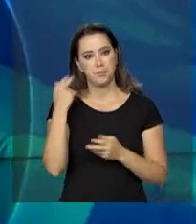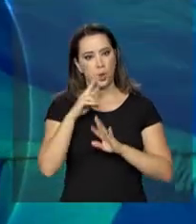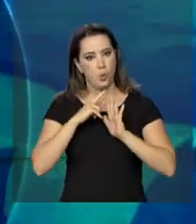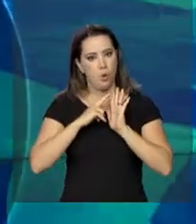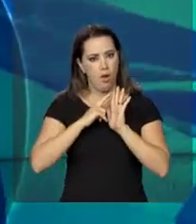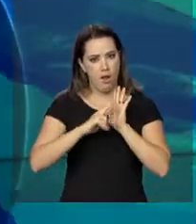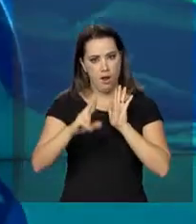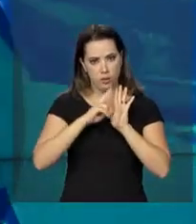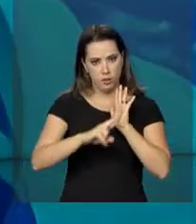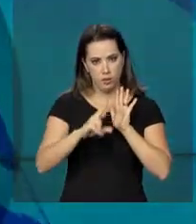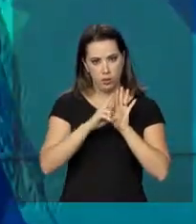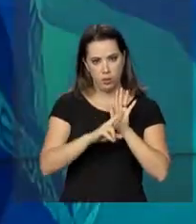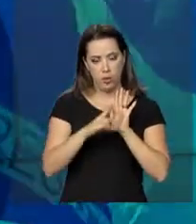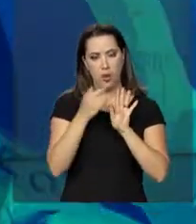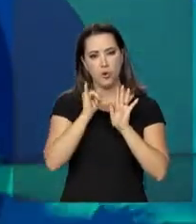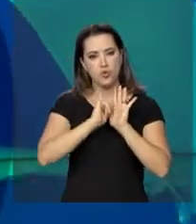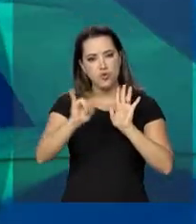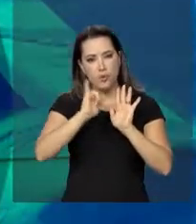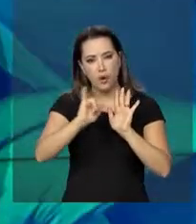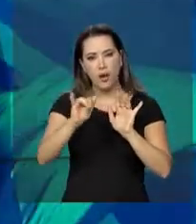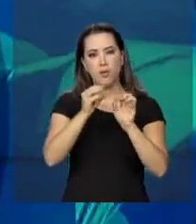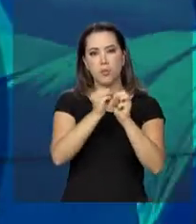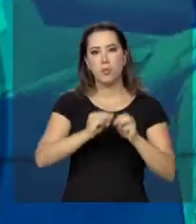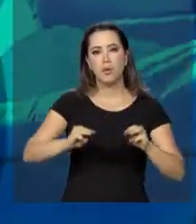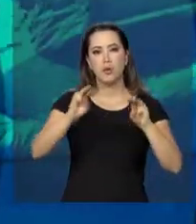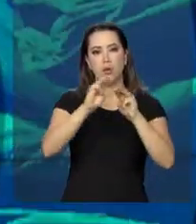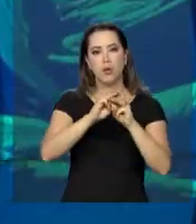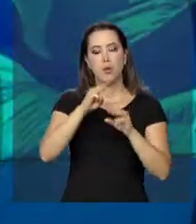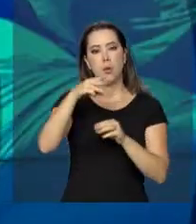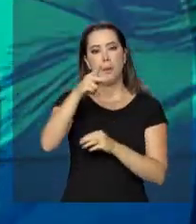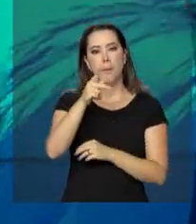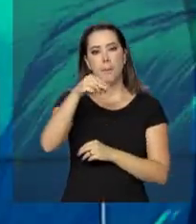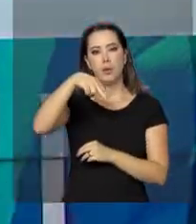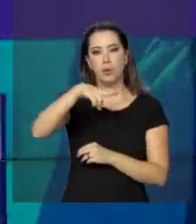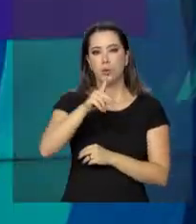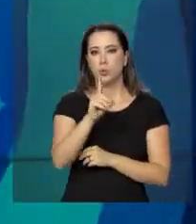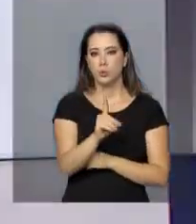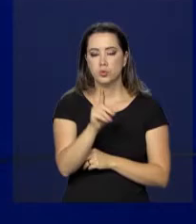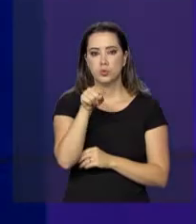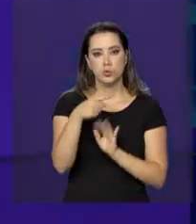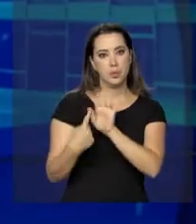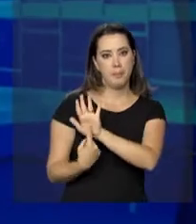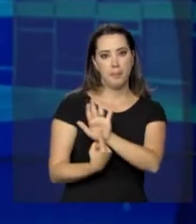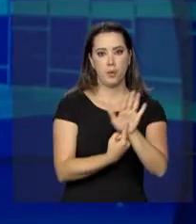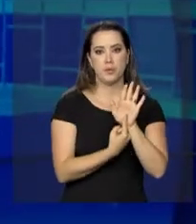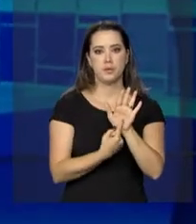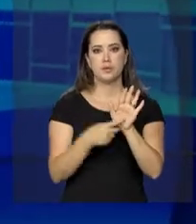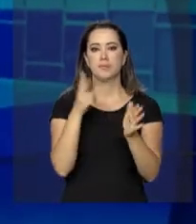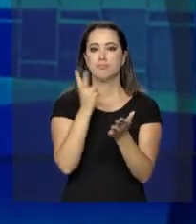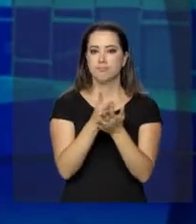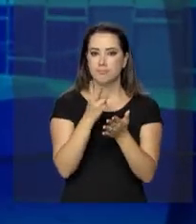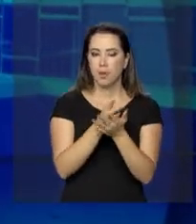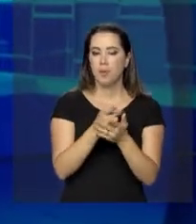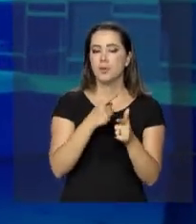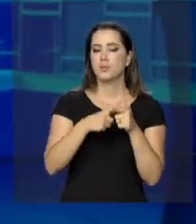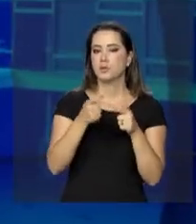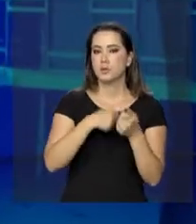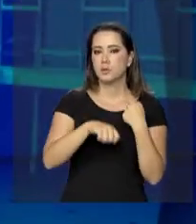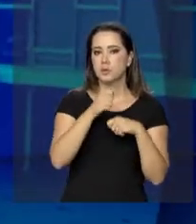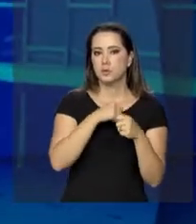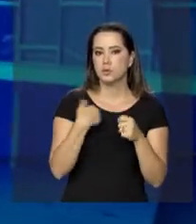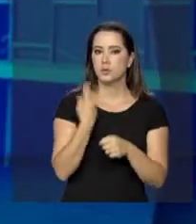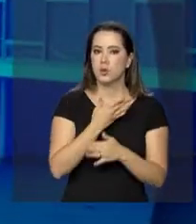divulgado pelo Programa das Nações Unidas para o Desenvolvimento, Pnud, mostra que, apesar da crise econômica que atingiu o país,